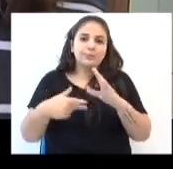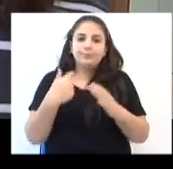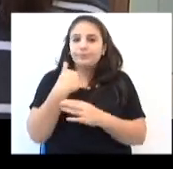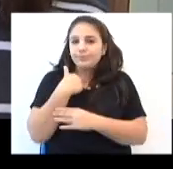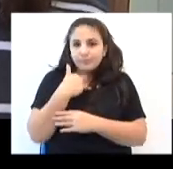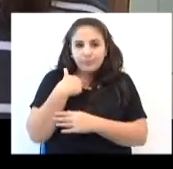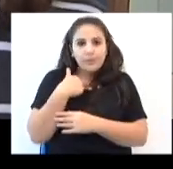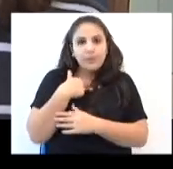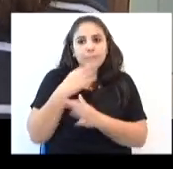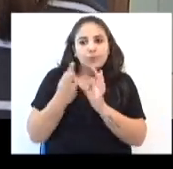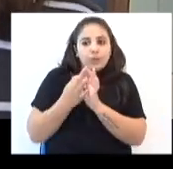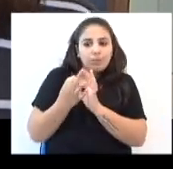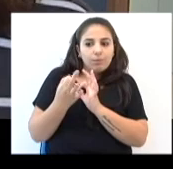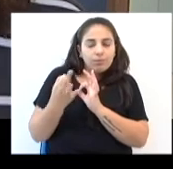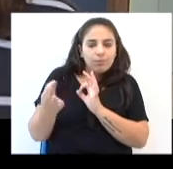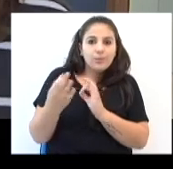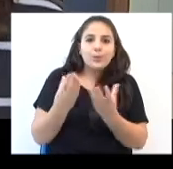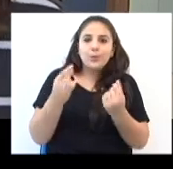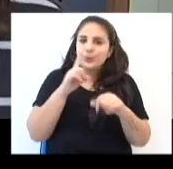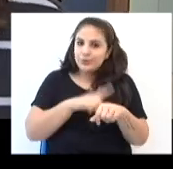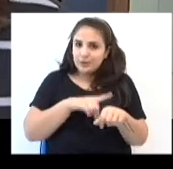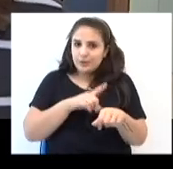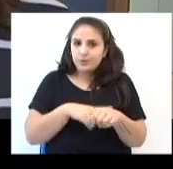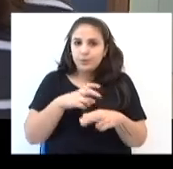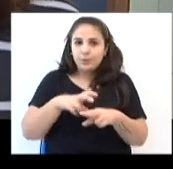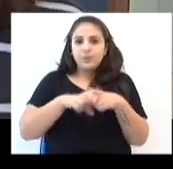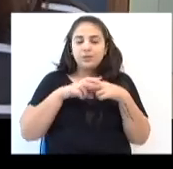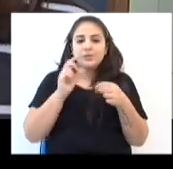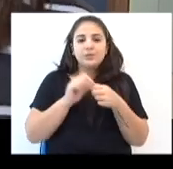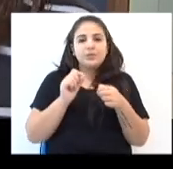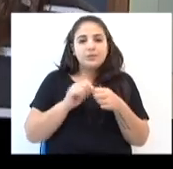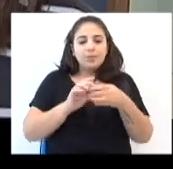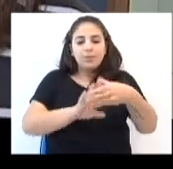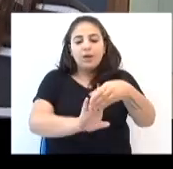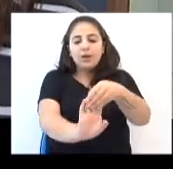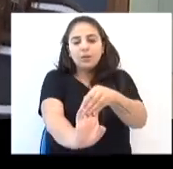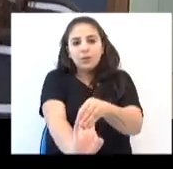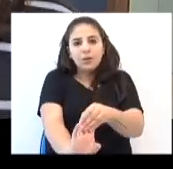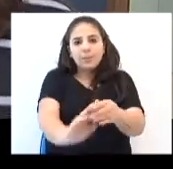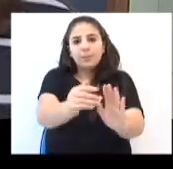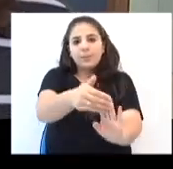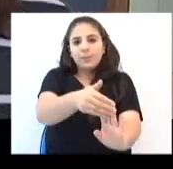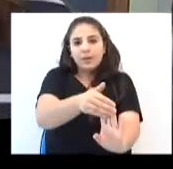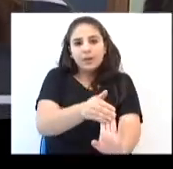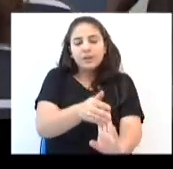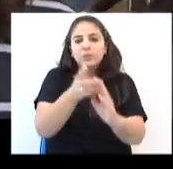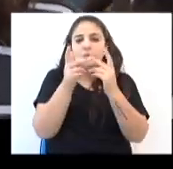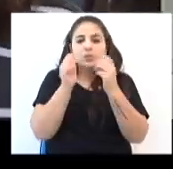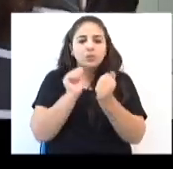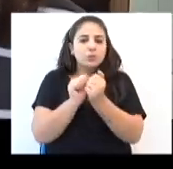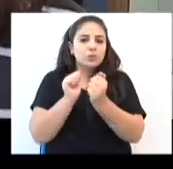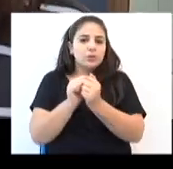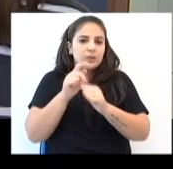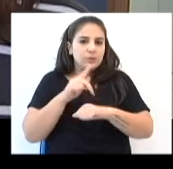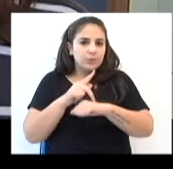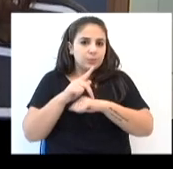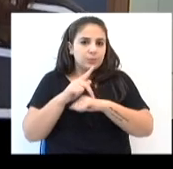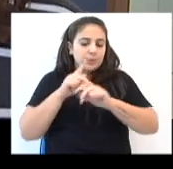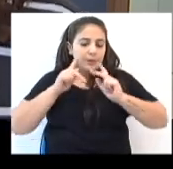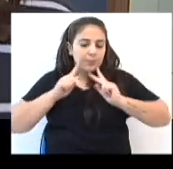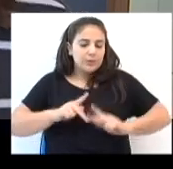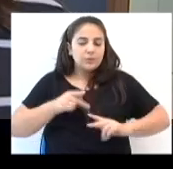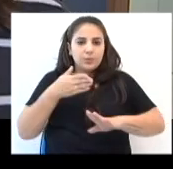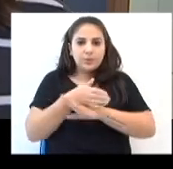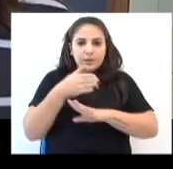da casa, então a gente não podia também se estender por muito tempo. Então foram feitos alguns alongamentos com as pessoas que estavam aqui